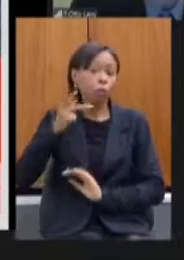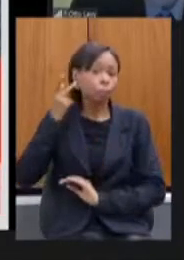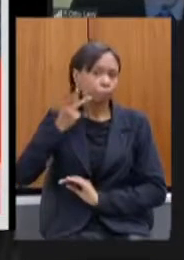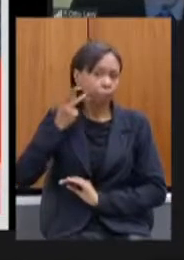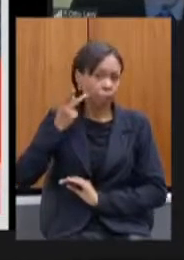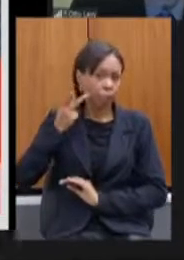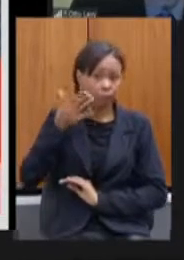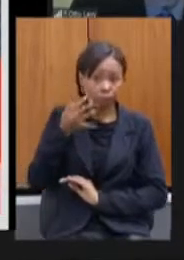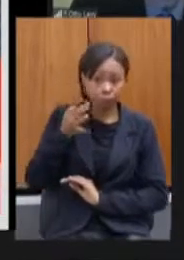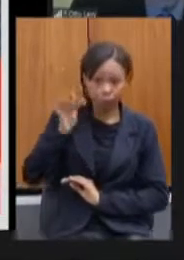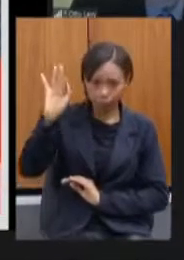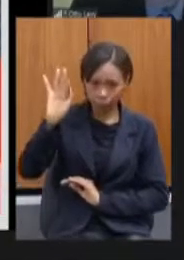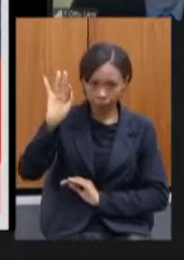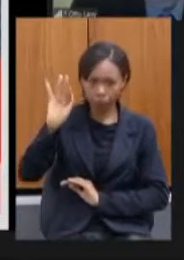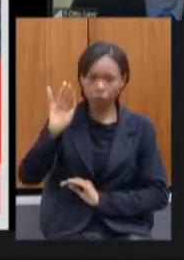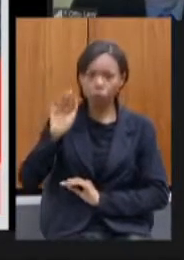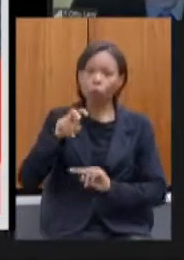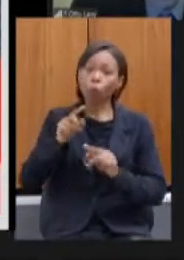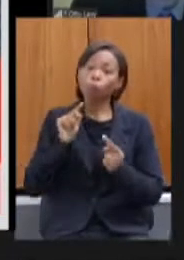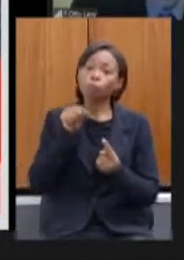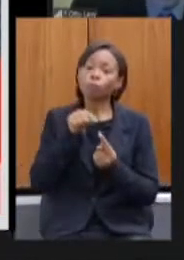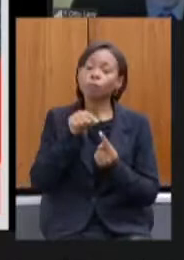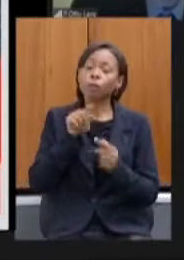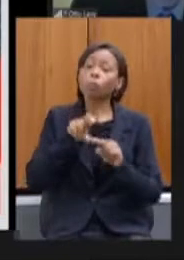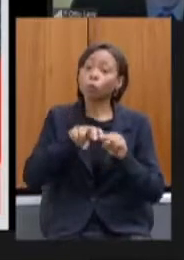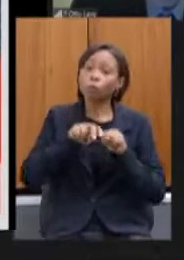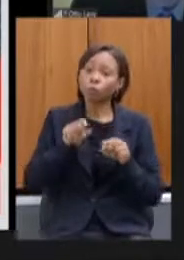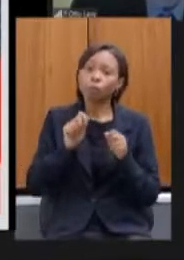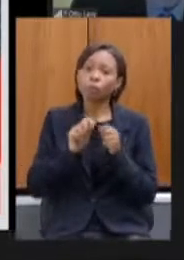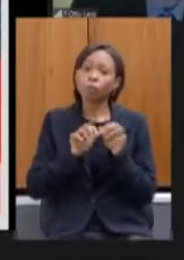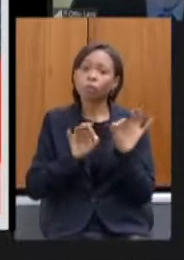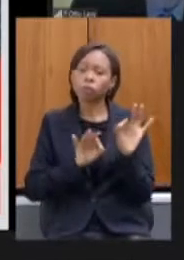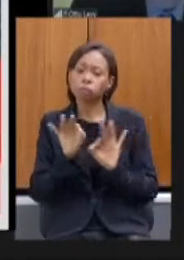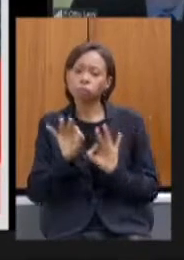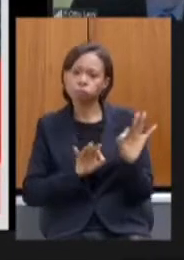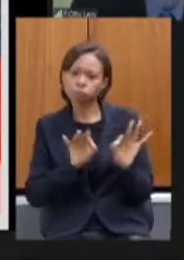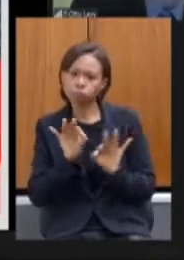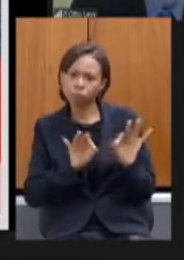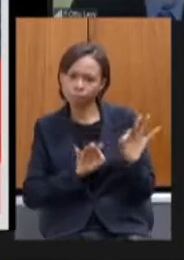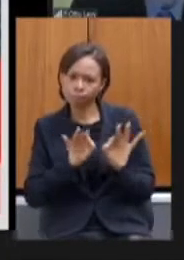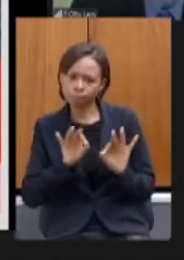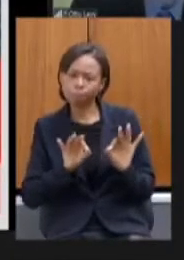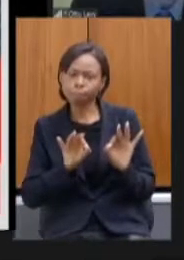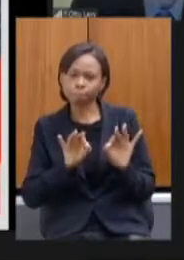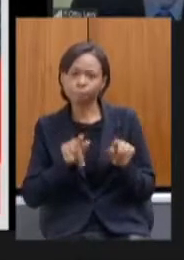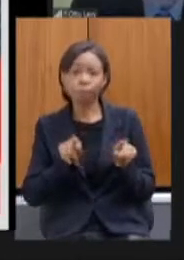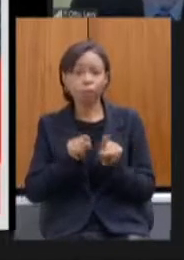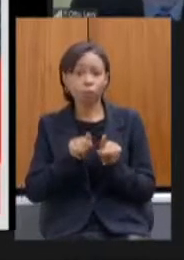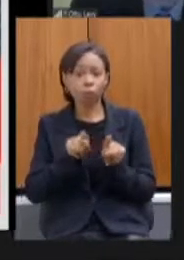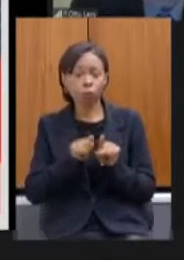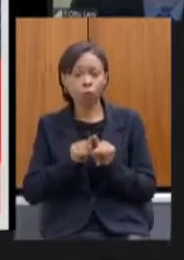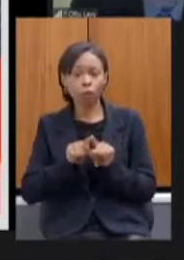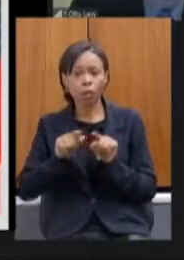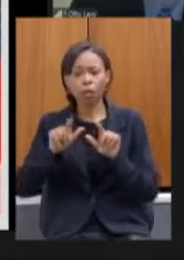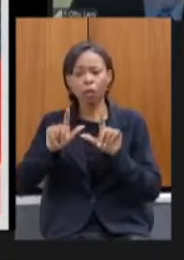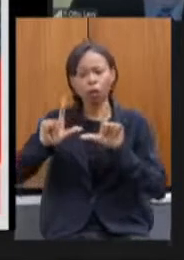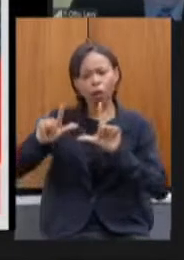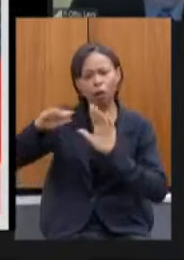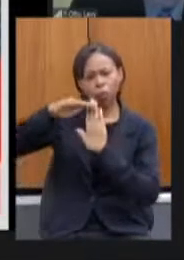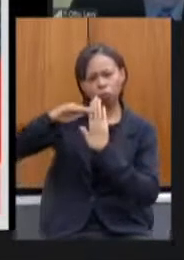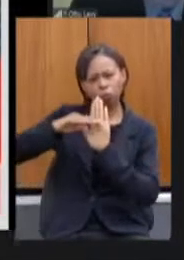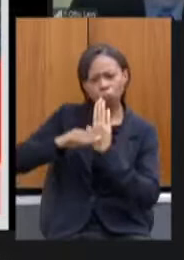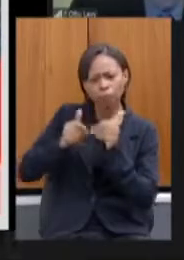elaborado um portfólio de projetos e o painel de acompanhamento das emendas federais